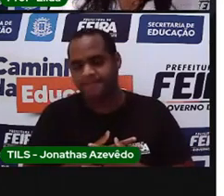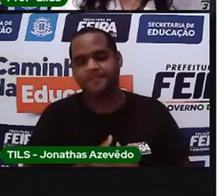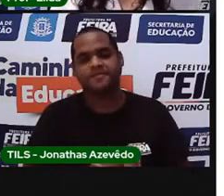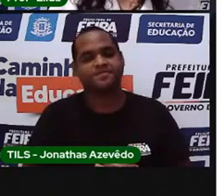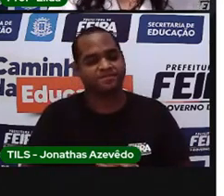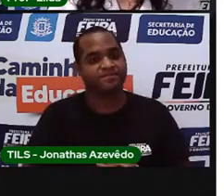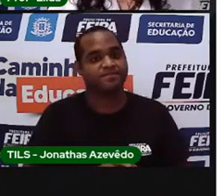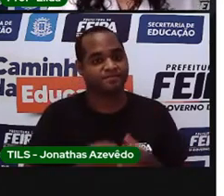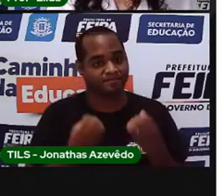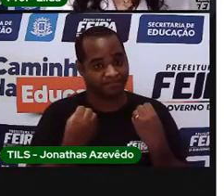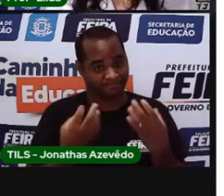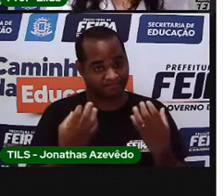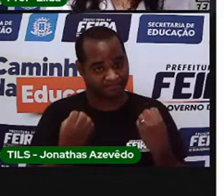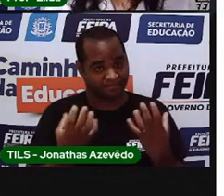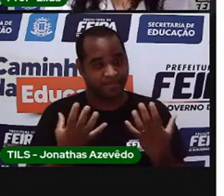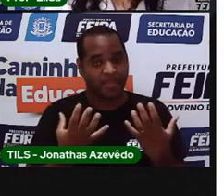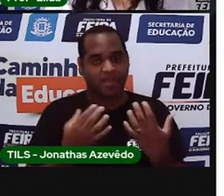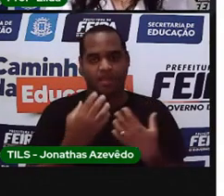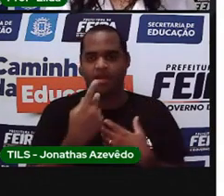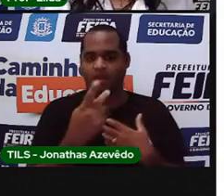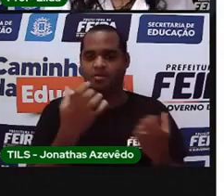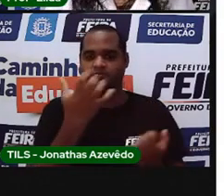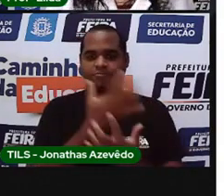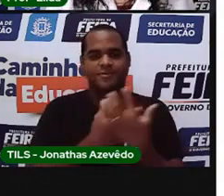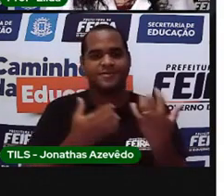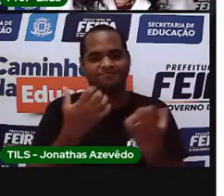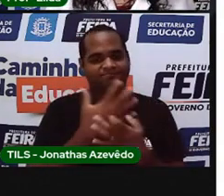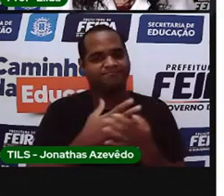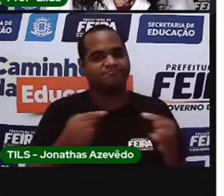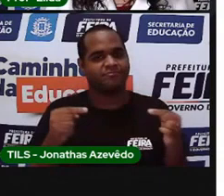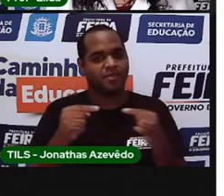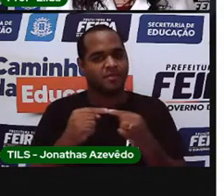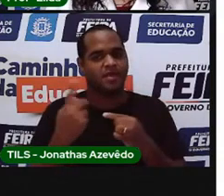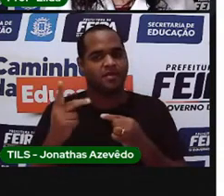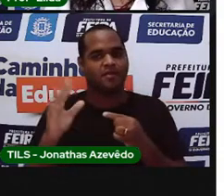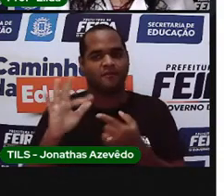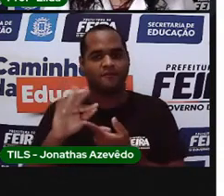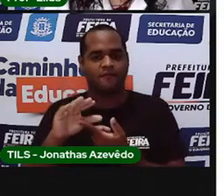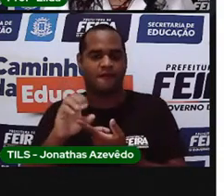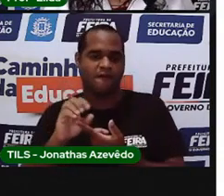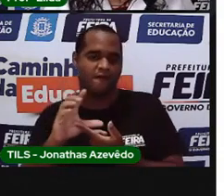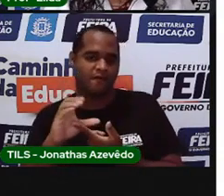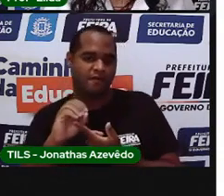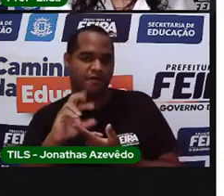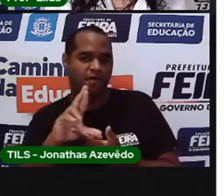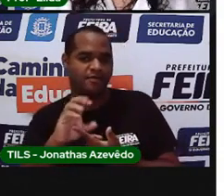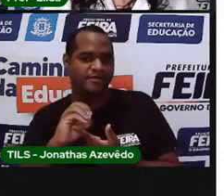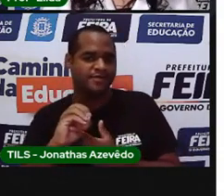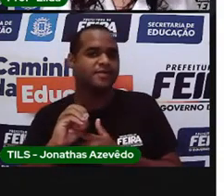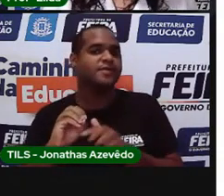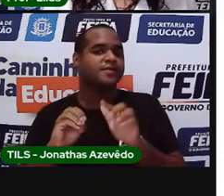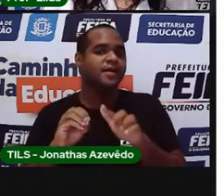Bem, essa música faz parte do nosso folclore. Vamos lá?